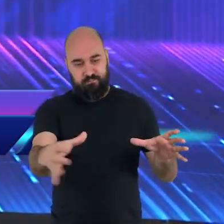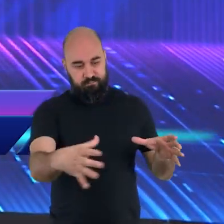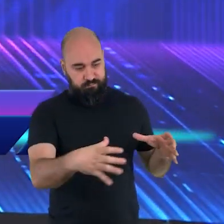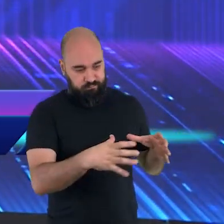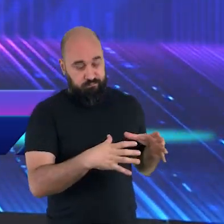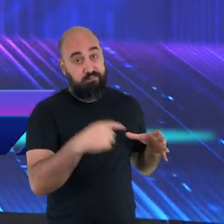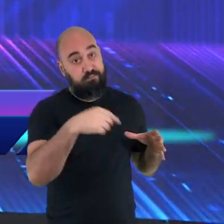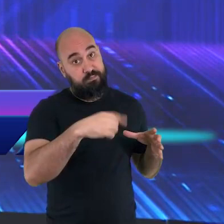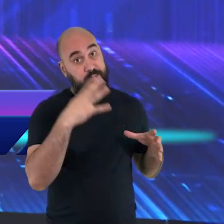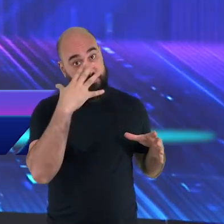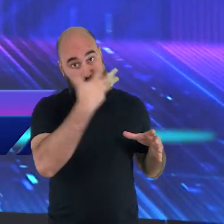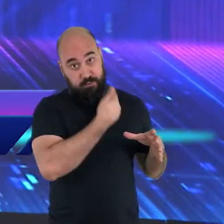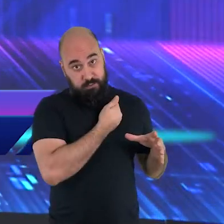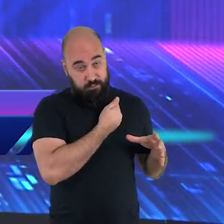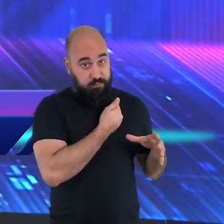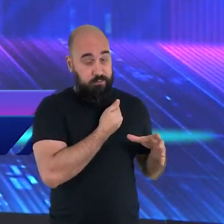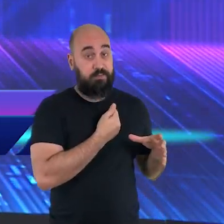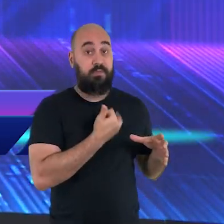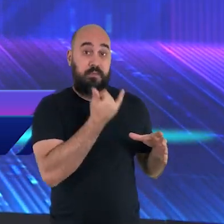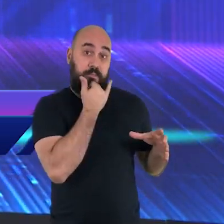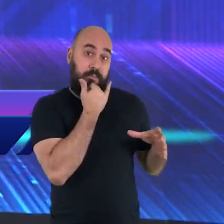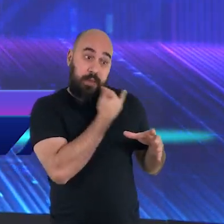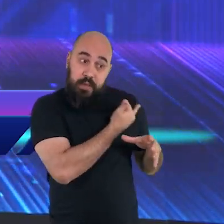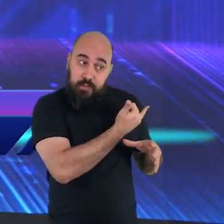grupos diferentes de pessoas.